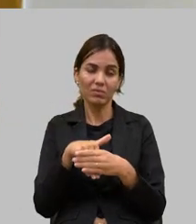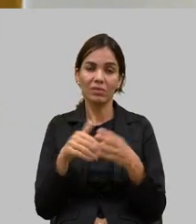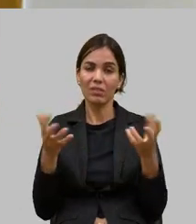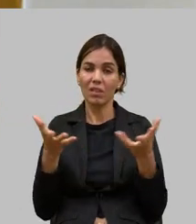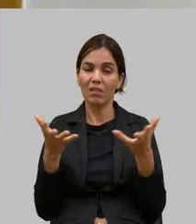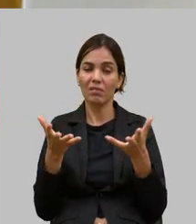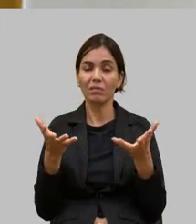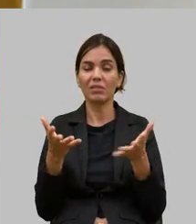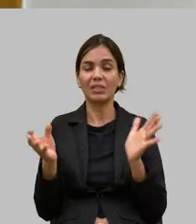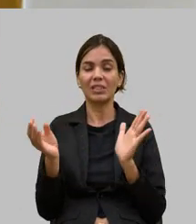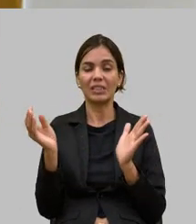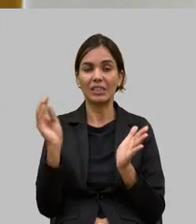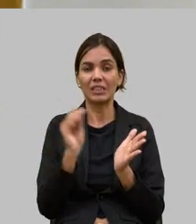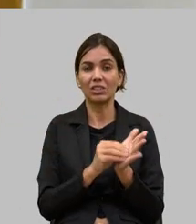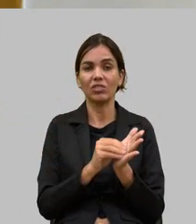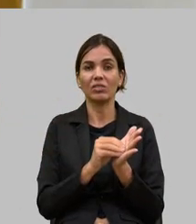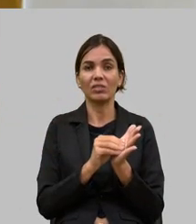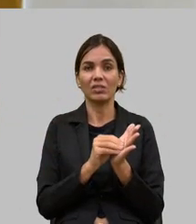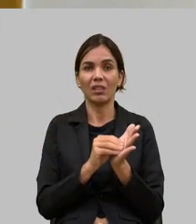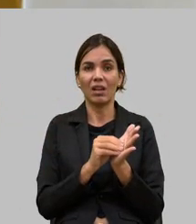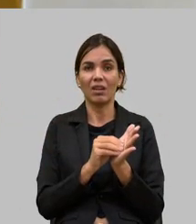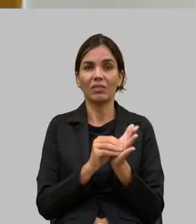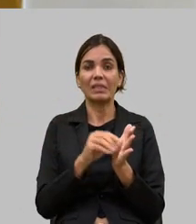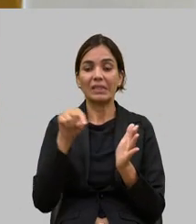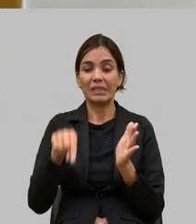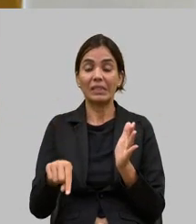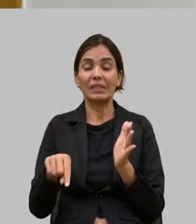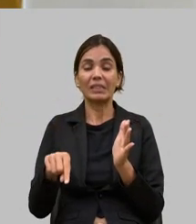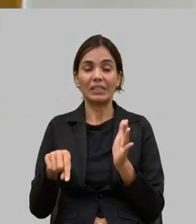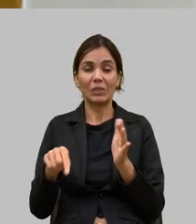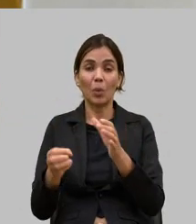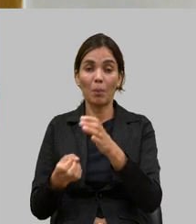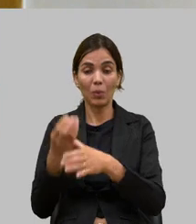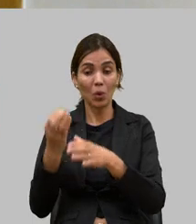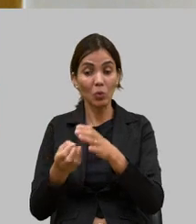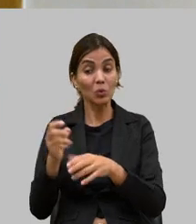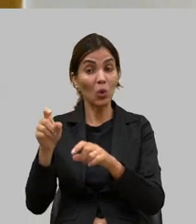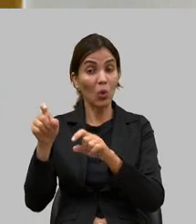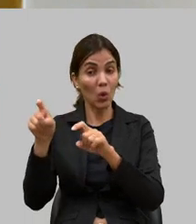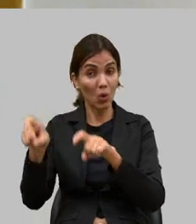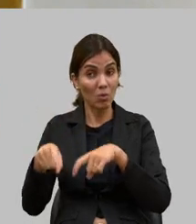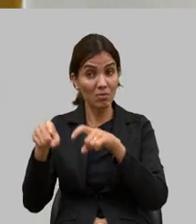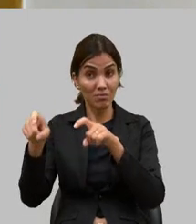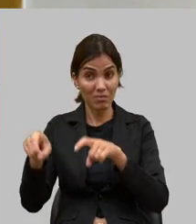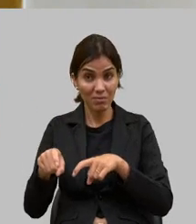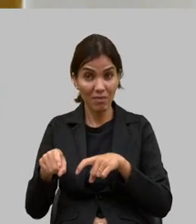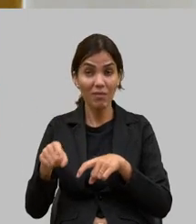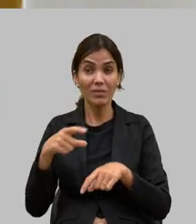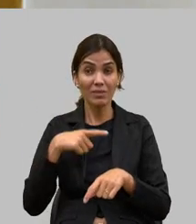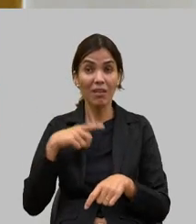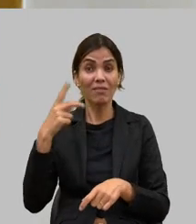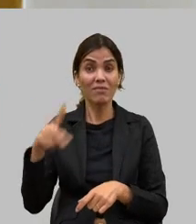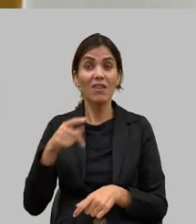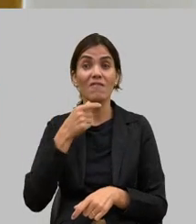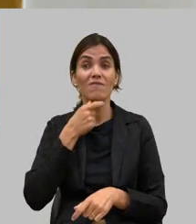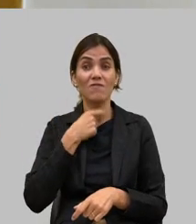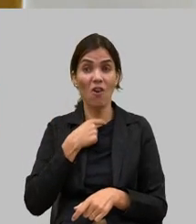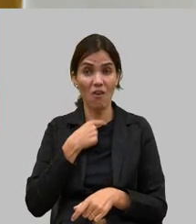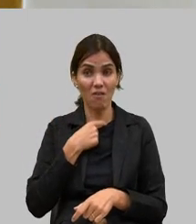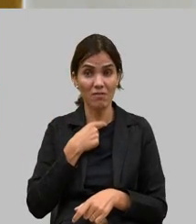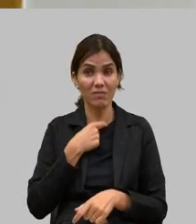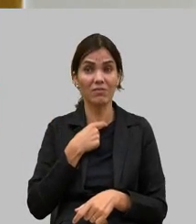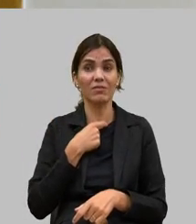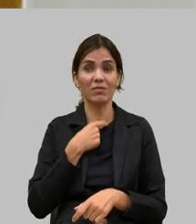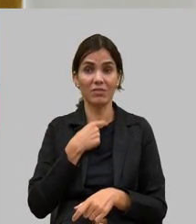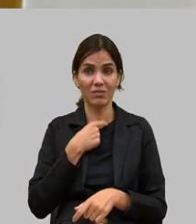registrado que o produtor rural tem nessa comissão a sua voz muitas vezes nos corredores